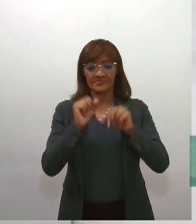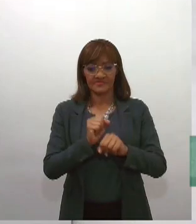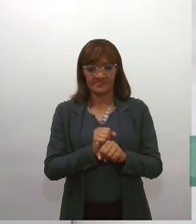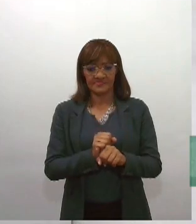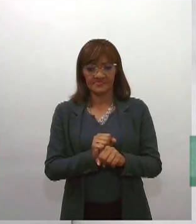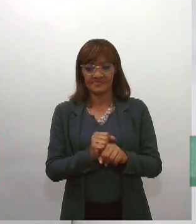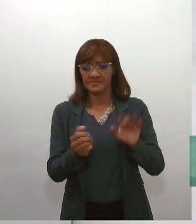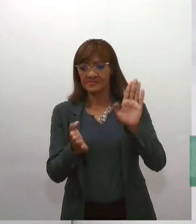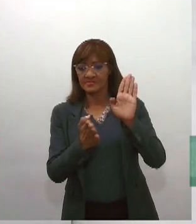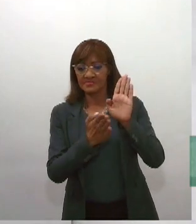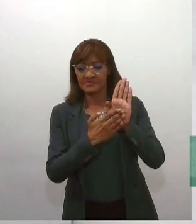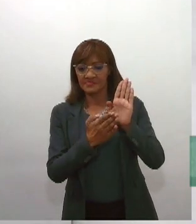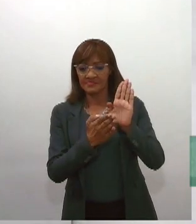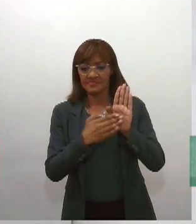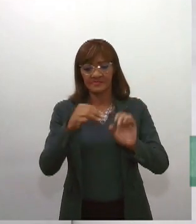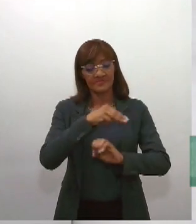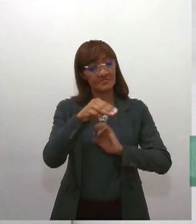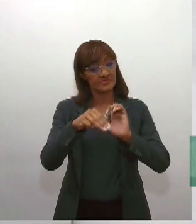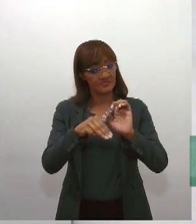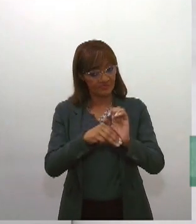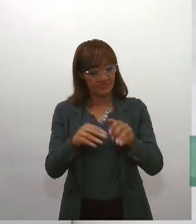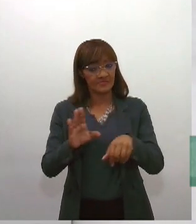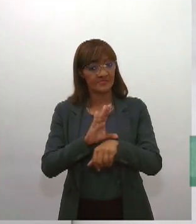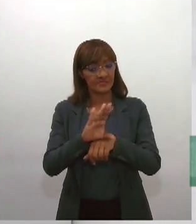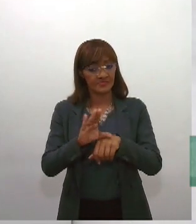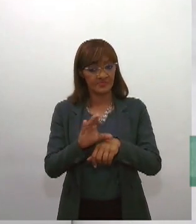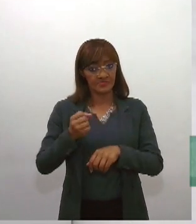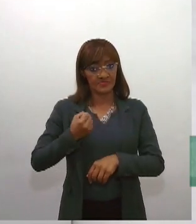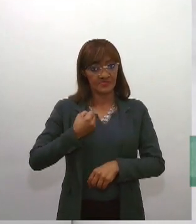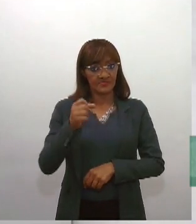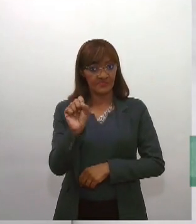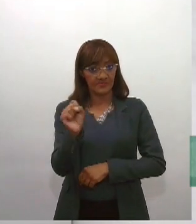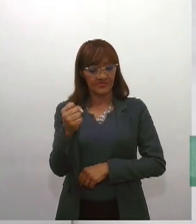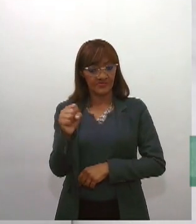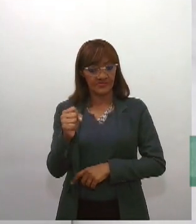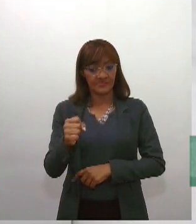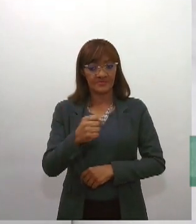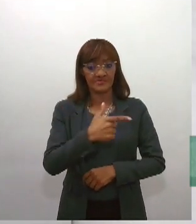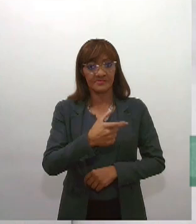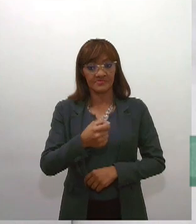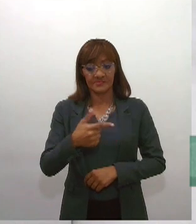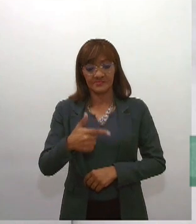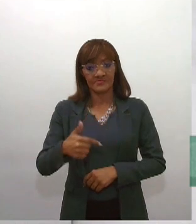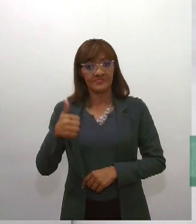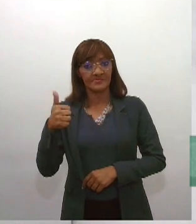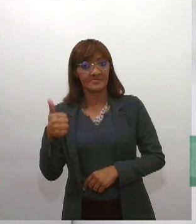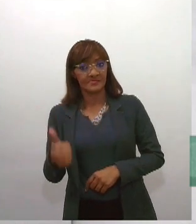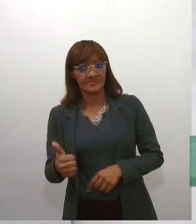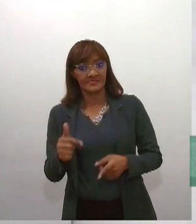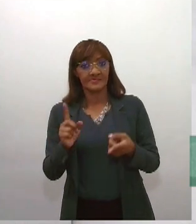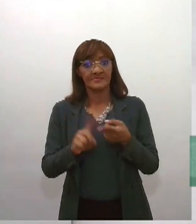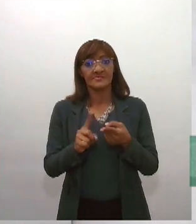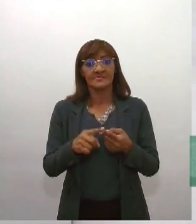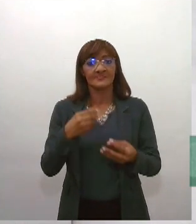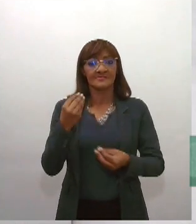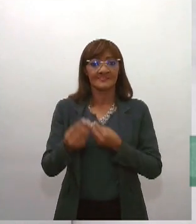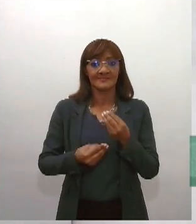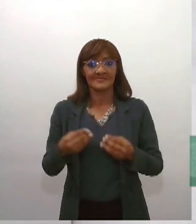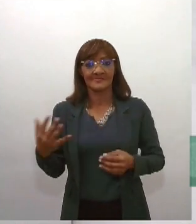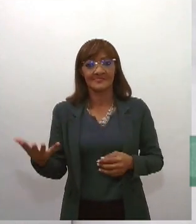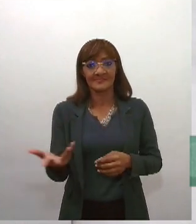emenda à Constituição de número 8 de 2021, que pretende alterar a forma de declaração de